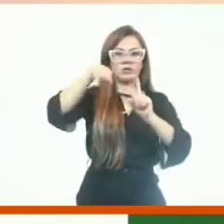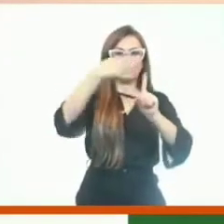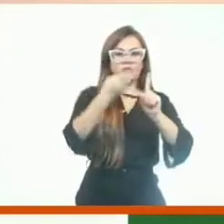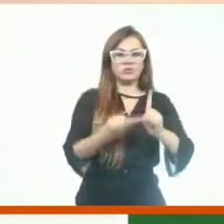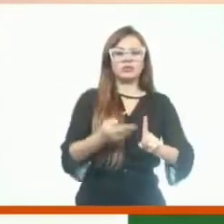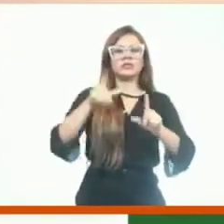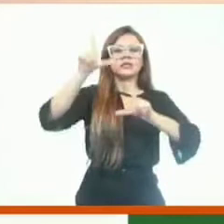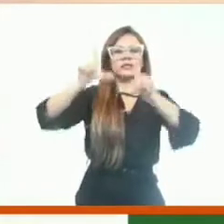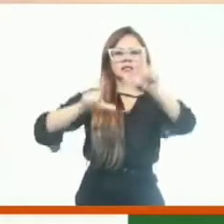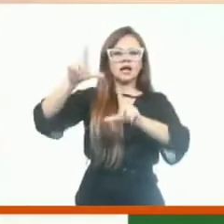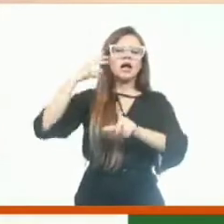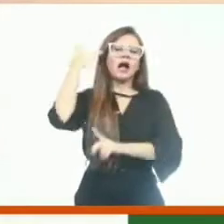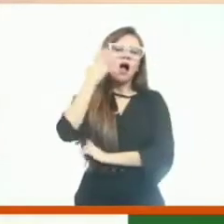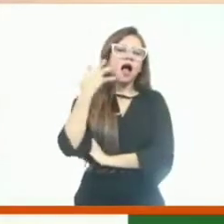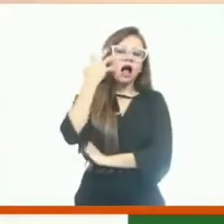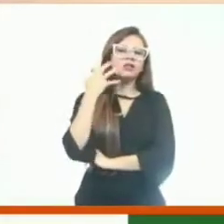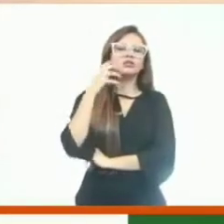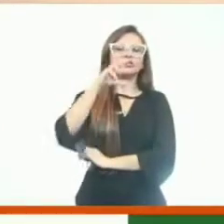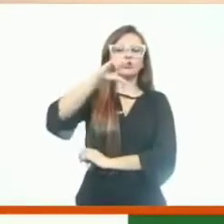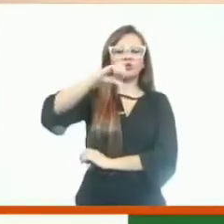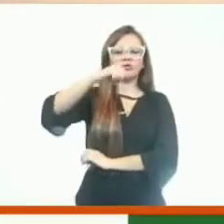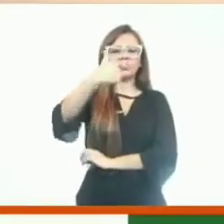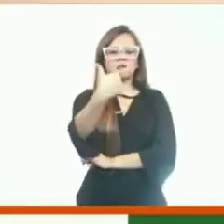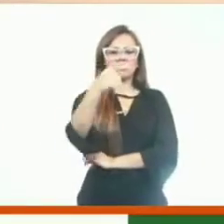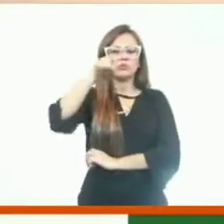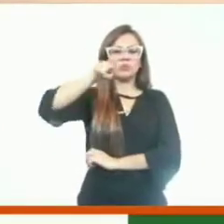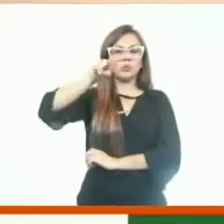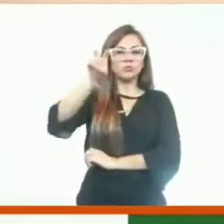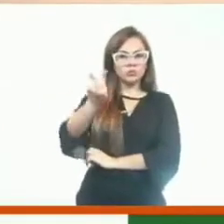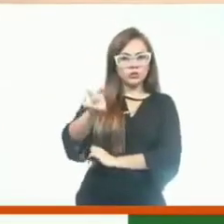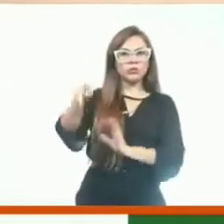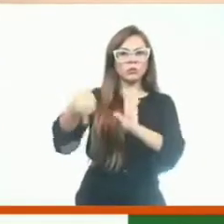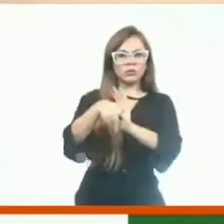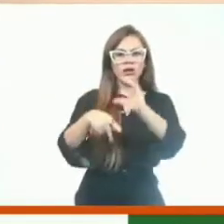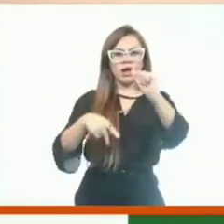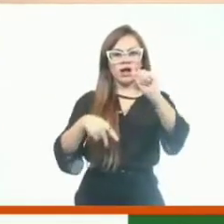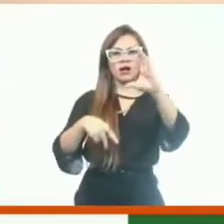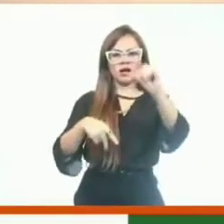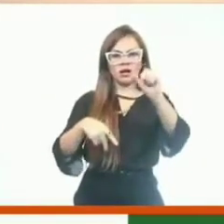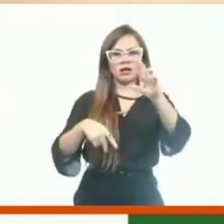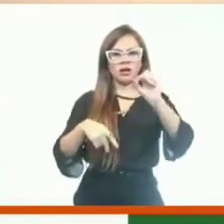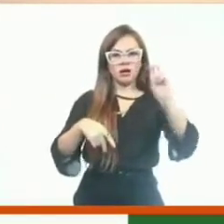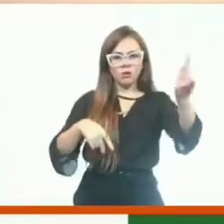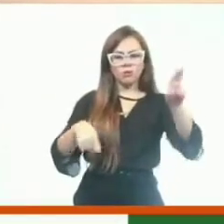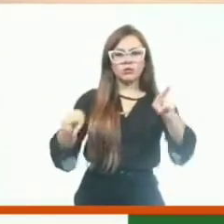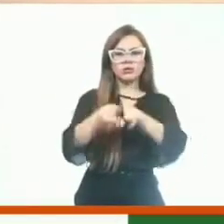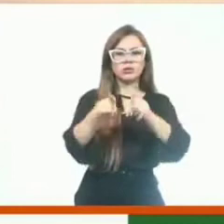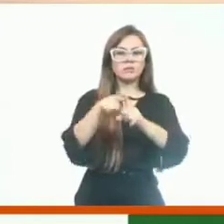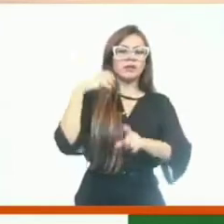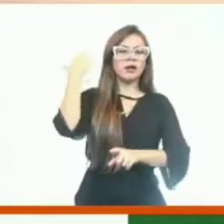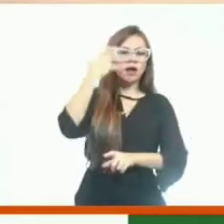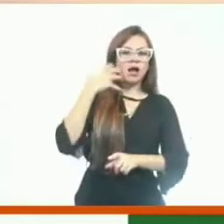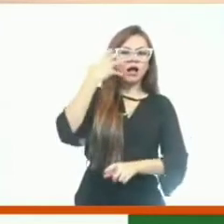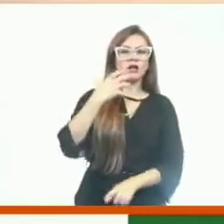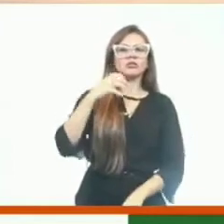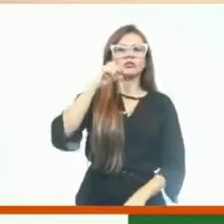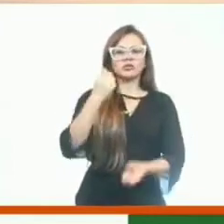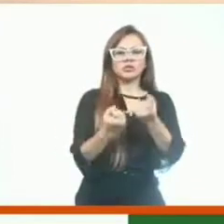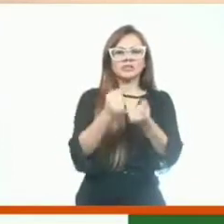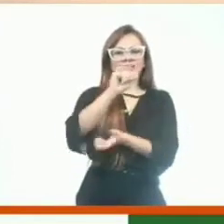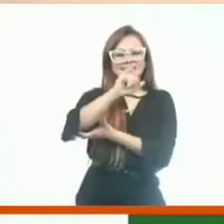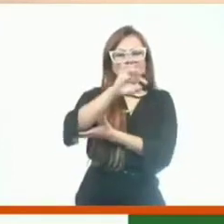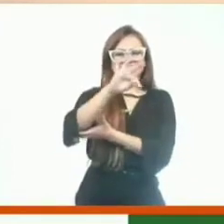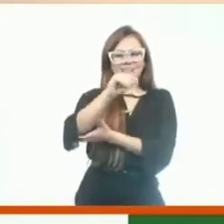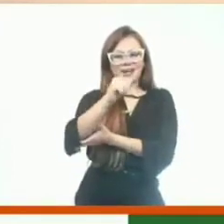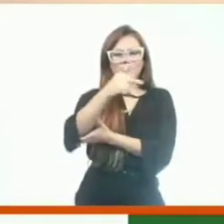Difusora FM, 92.5 de Acaraú, também pela Rádio Esperança FM de Itapipoca. Dar um